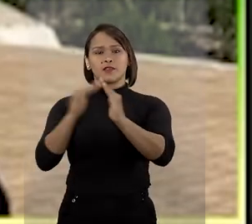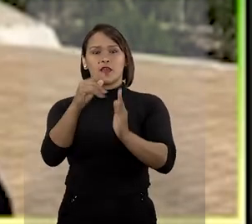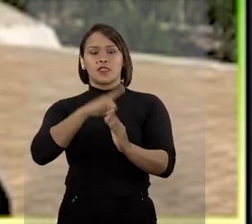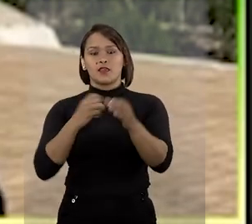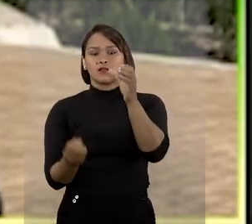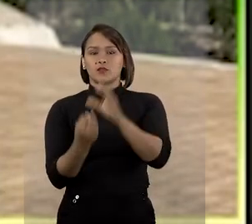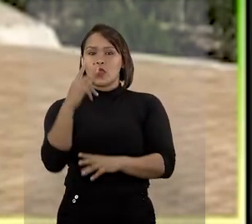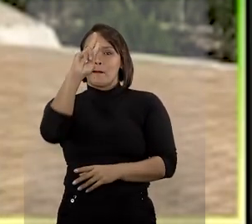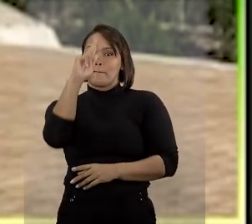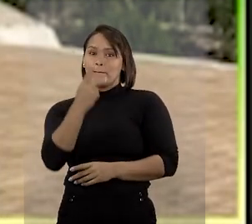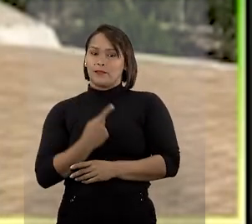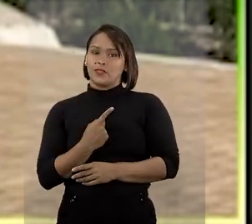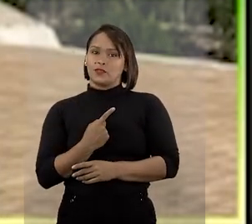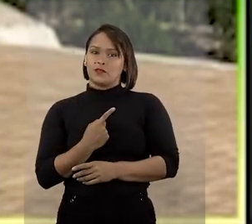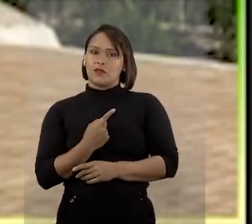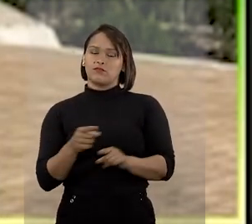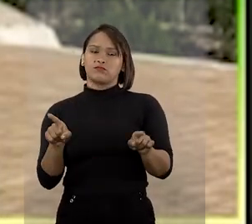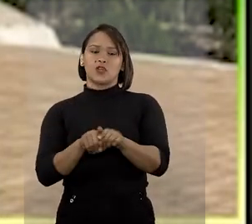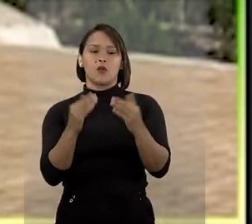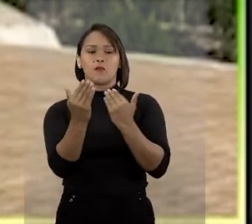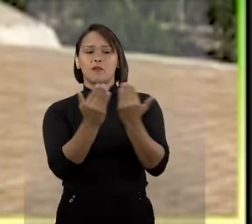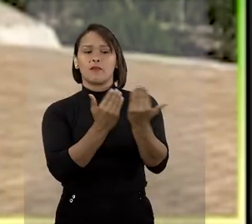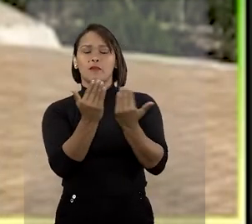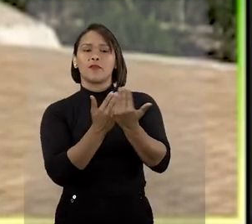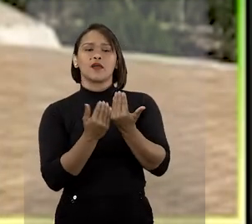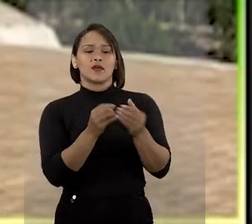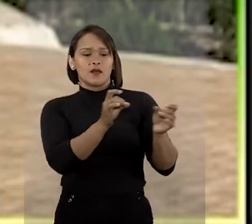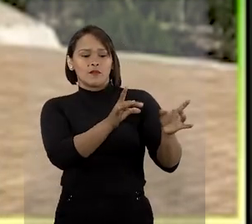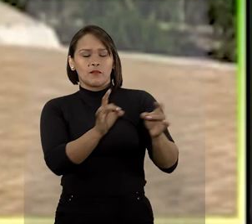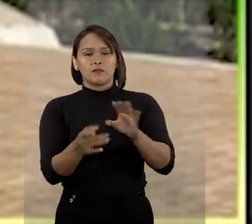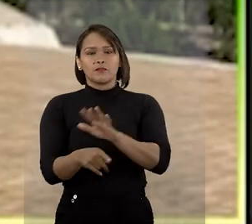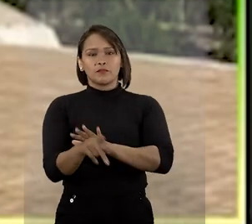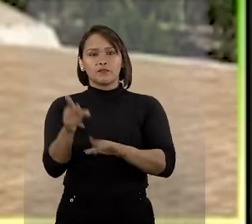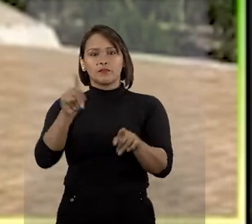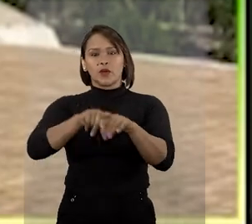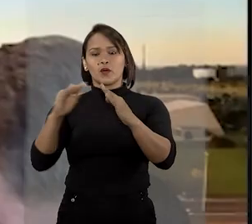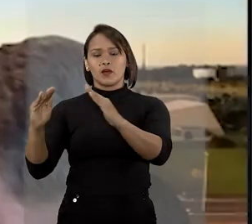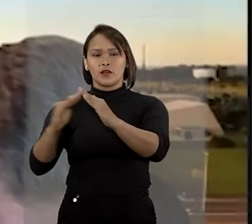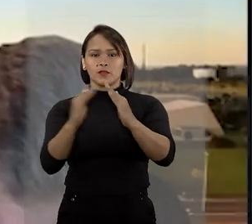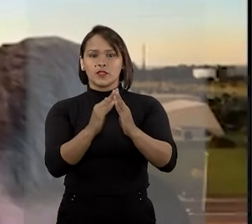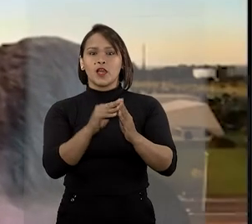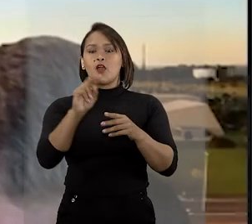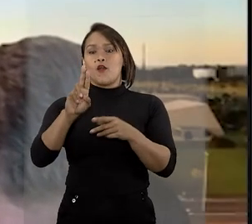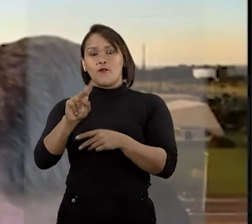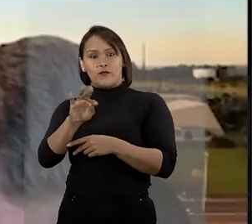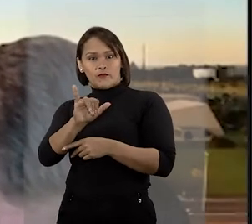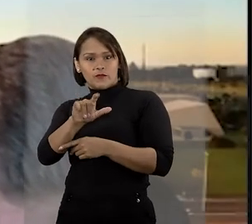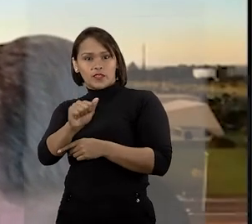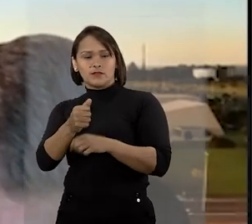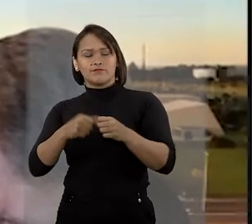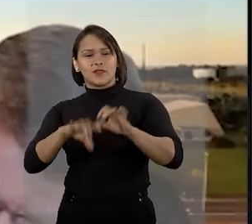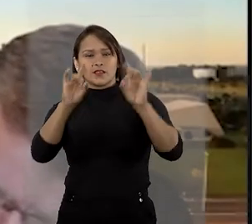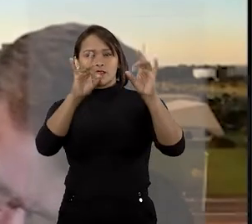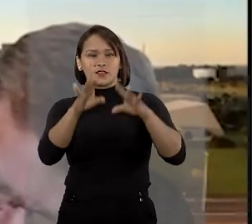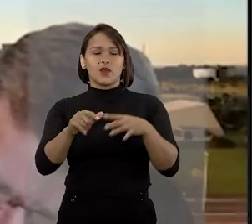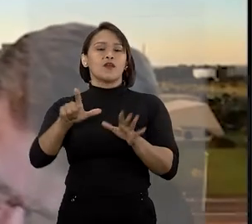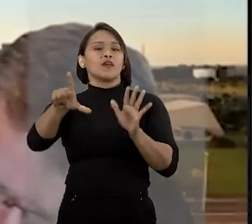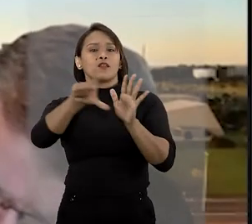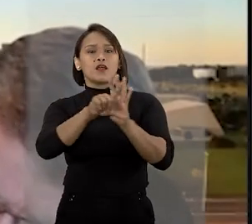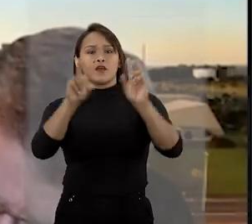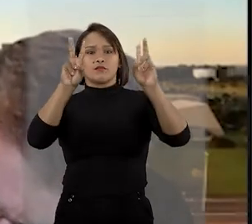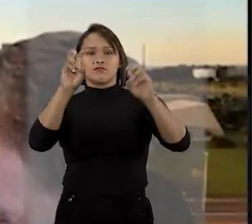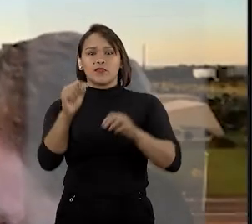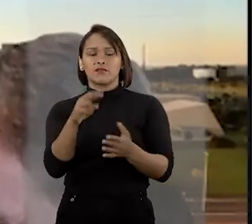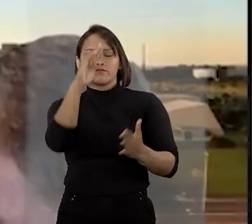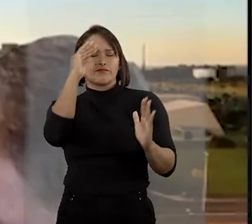moradores tem natureza pessoal, não se equiparando a despesas condominiais. Vilas Boas Cueva destacou que a legislação